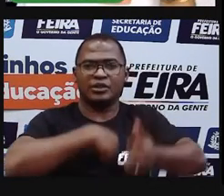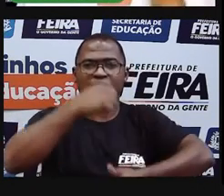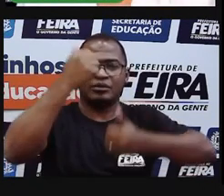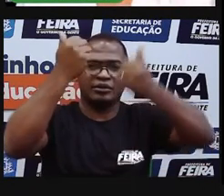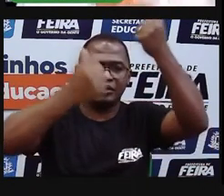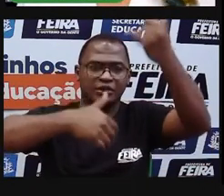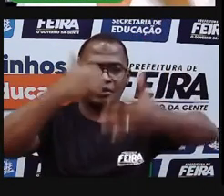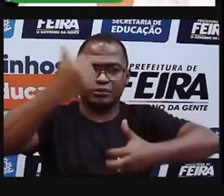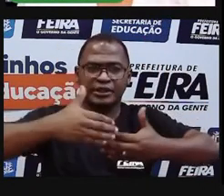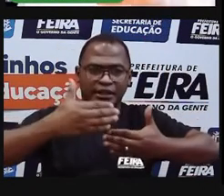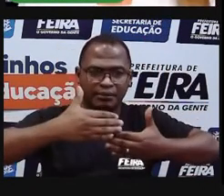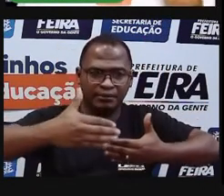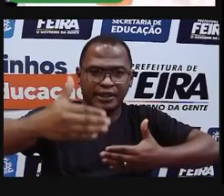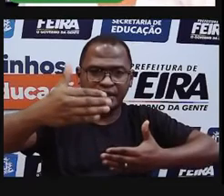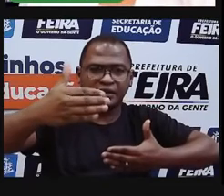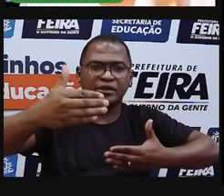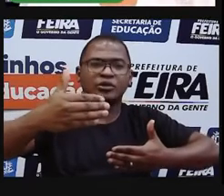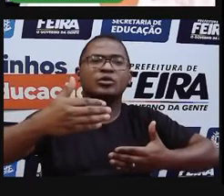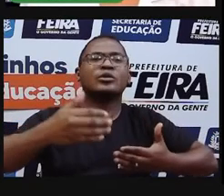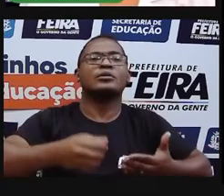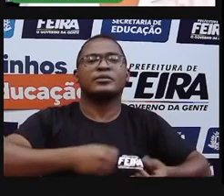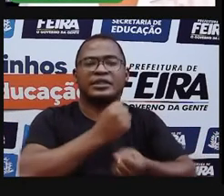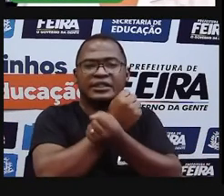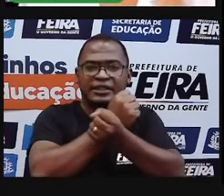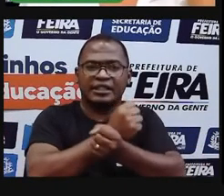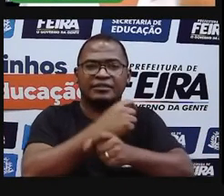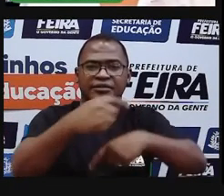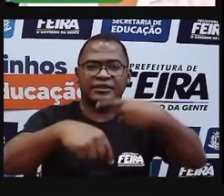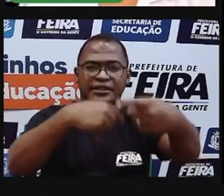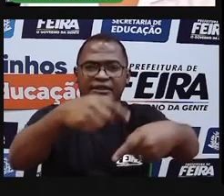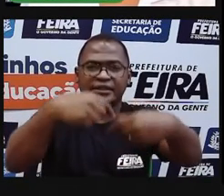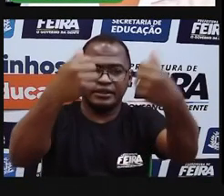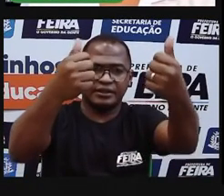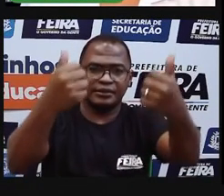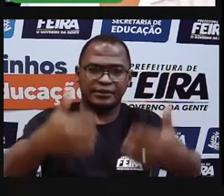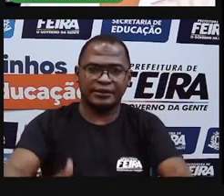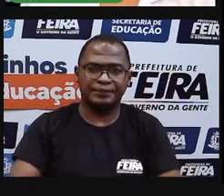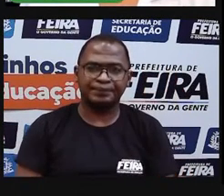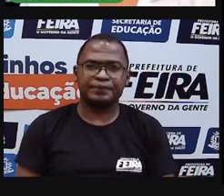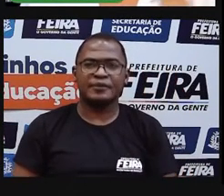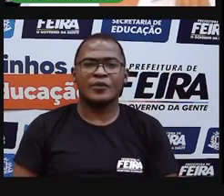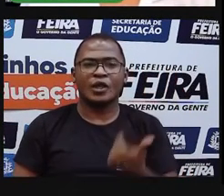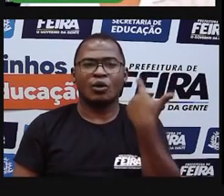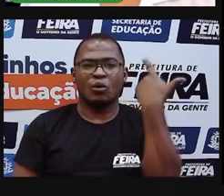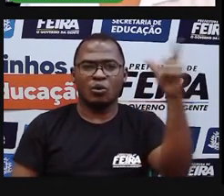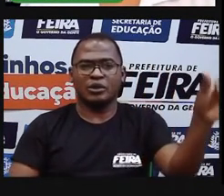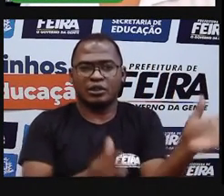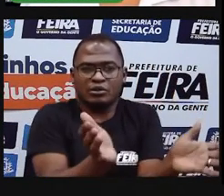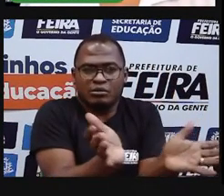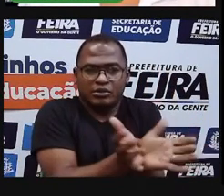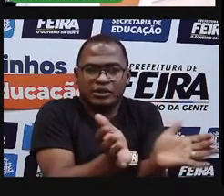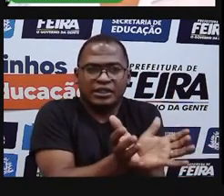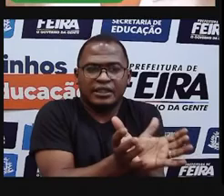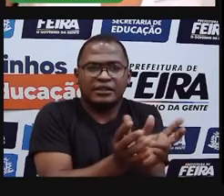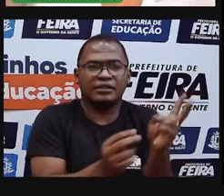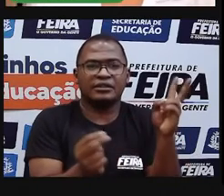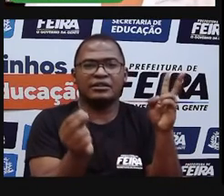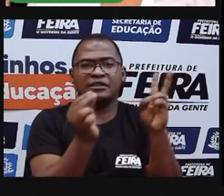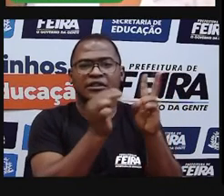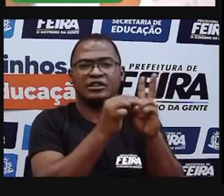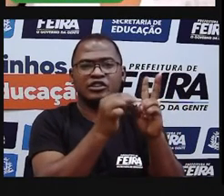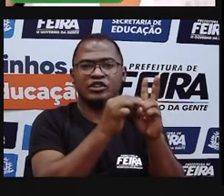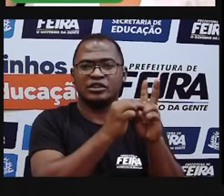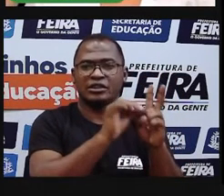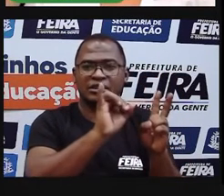Uma comunidade riquíssima de cultura, de tradição, são as comunidades indígenas. São diferentes entre si, porque a gente não